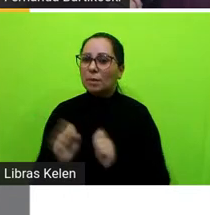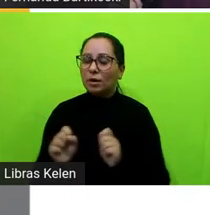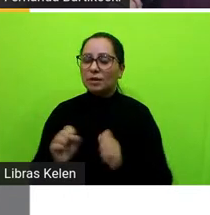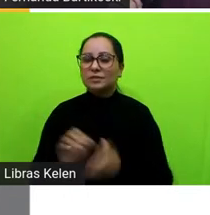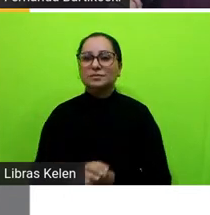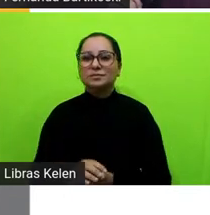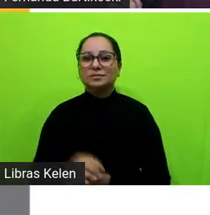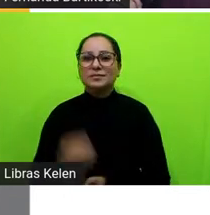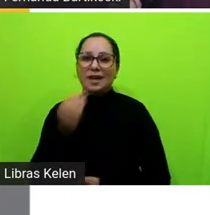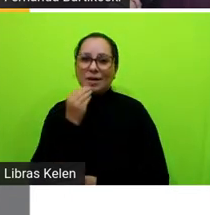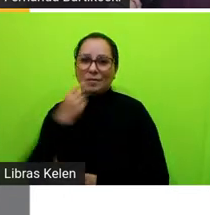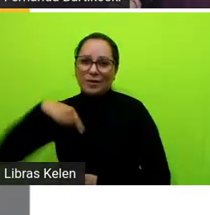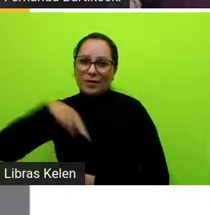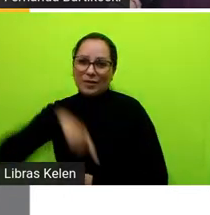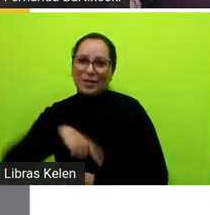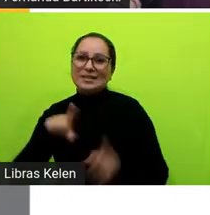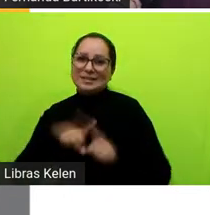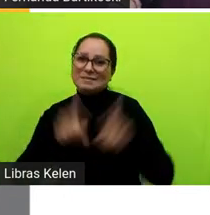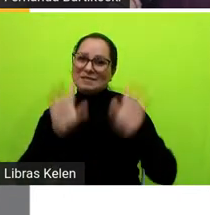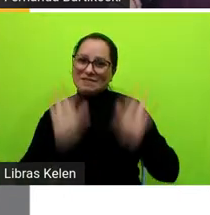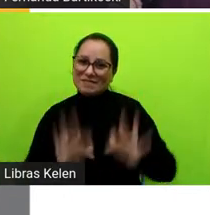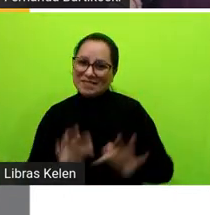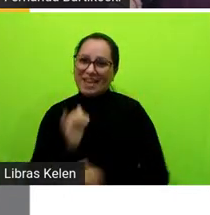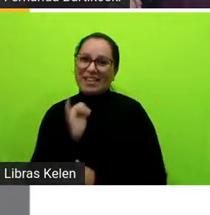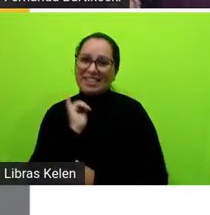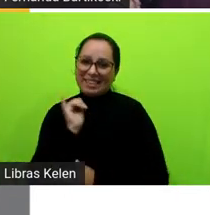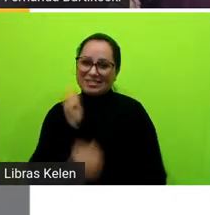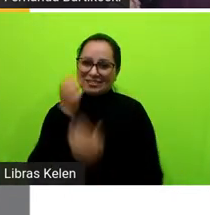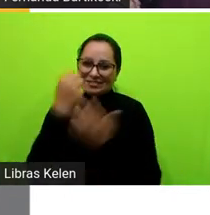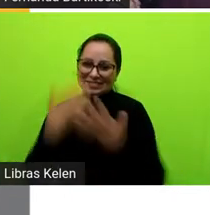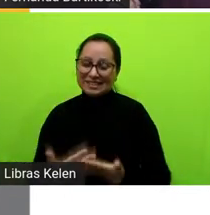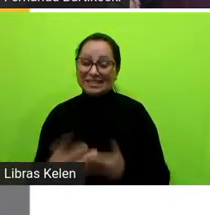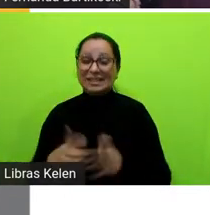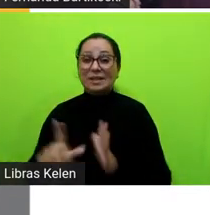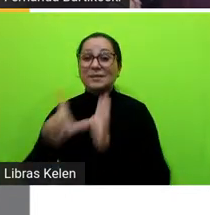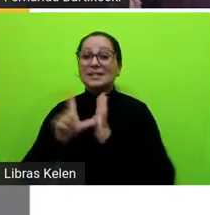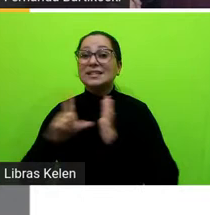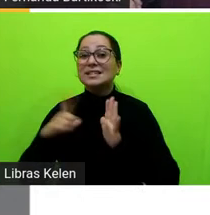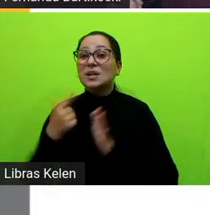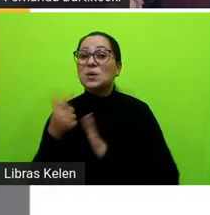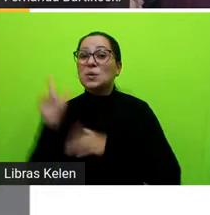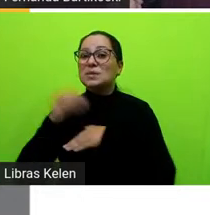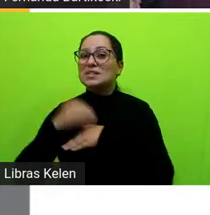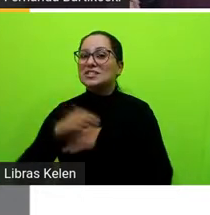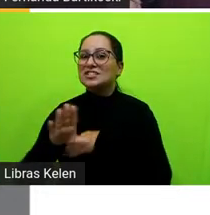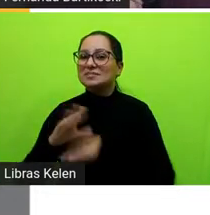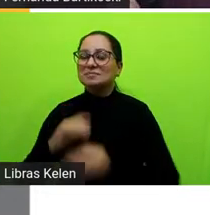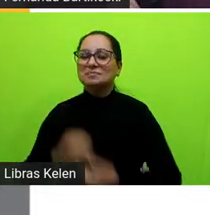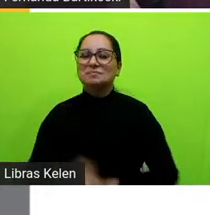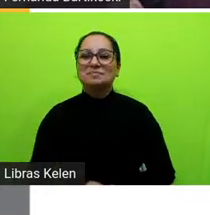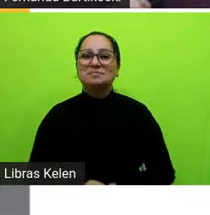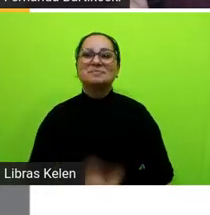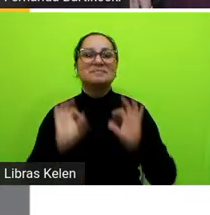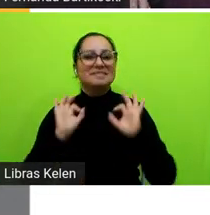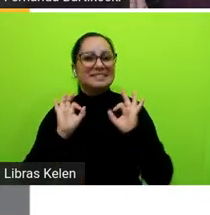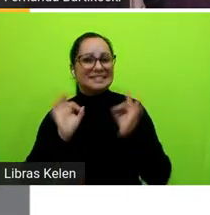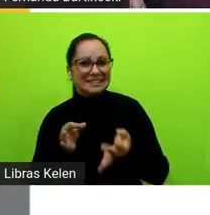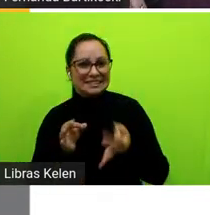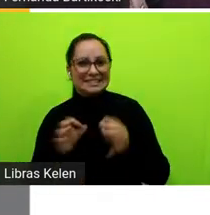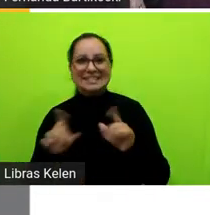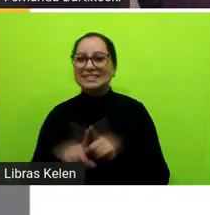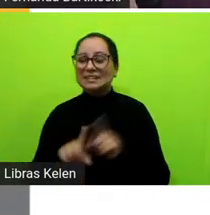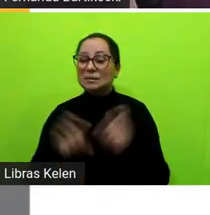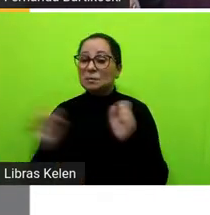trabalhar com o final da narrativa né Fernanda mas antes a gente tem uma outra sugestão isso eles também